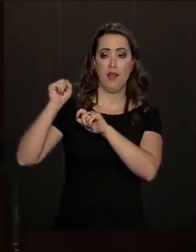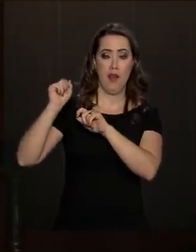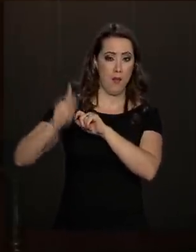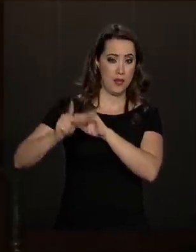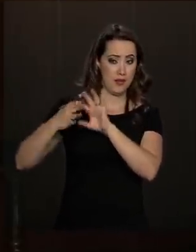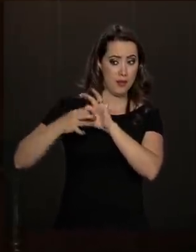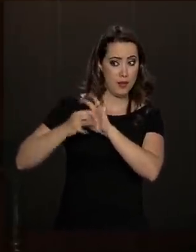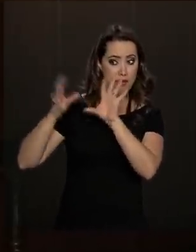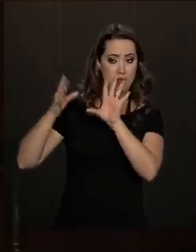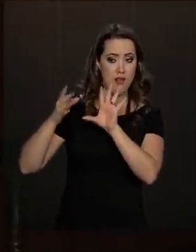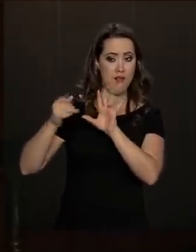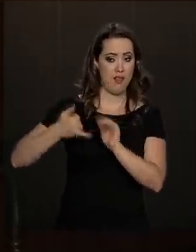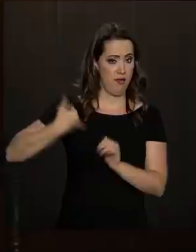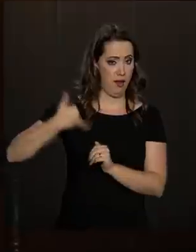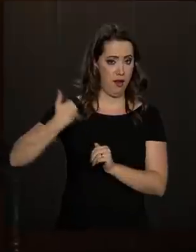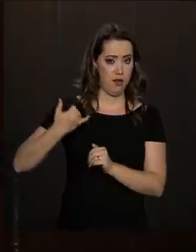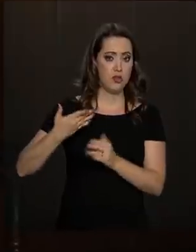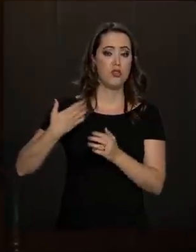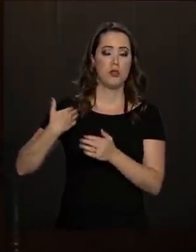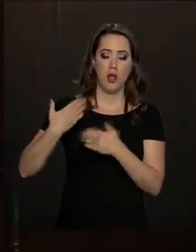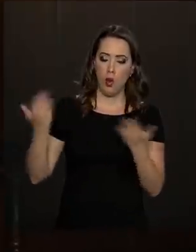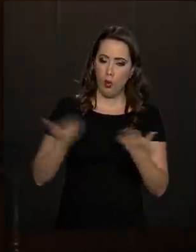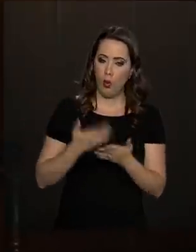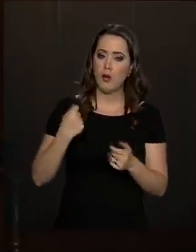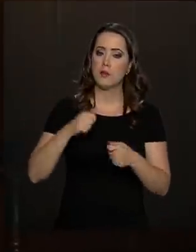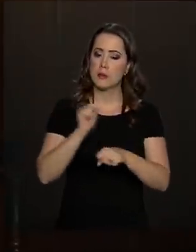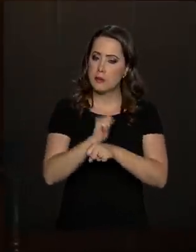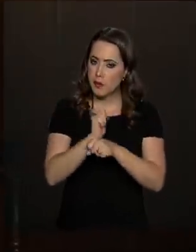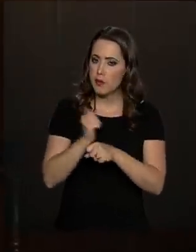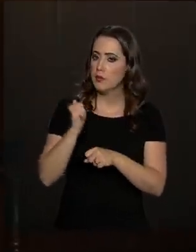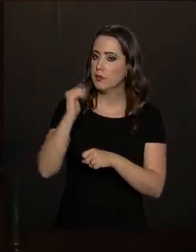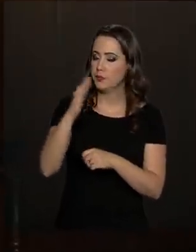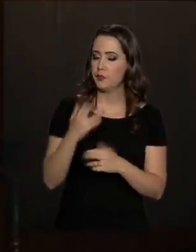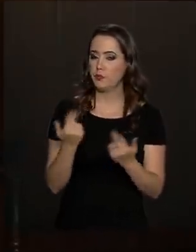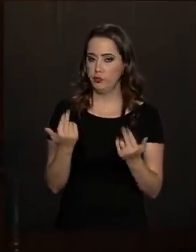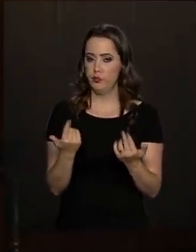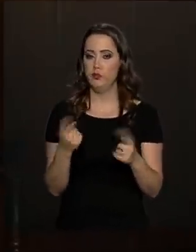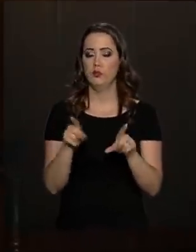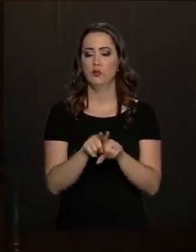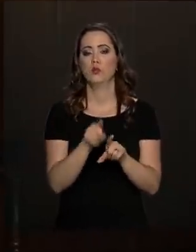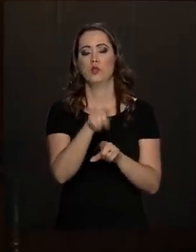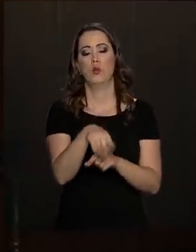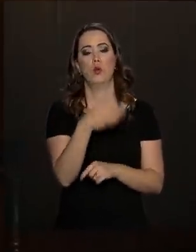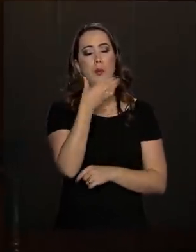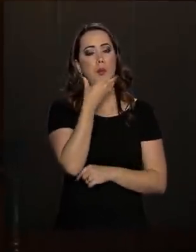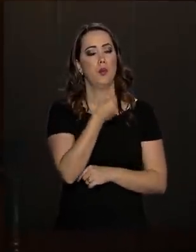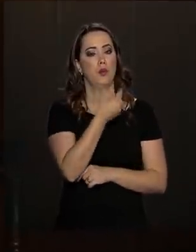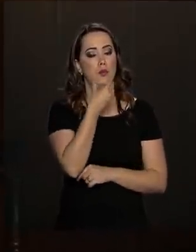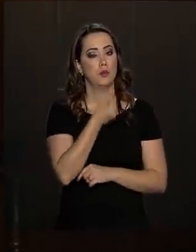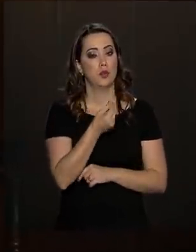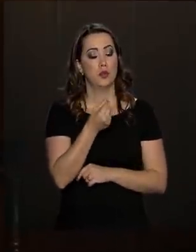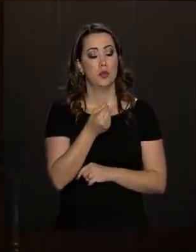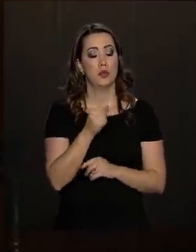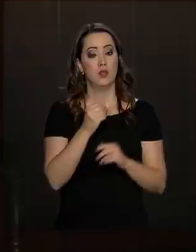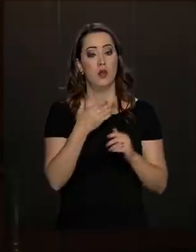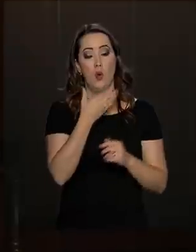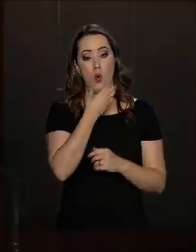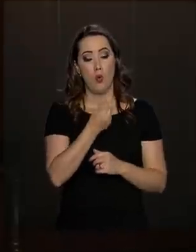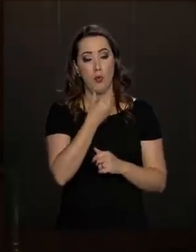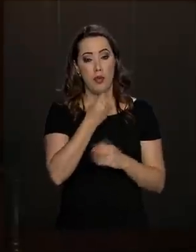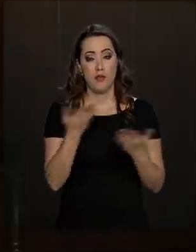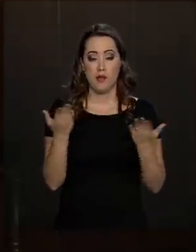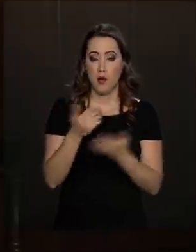é que estão ficando mais tempo. E da mesma forma, isso foi bem abrangente. Então, os homens estão subindo,